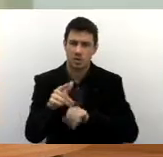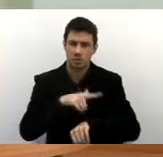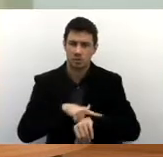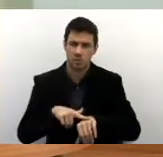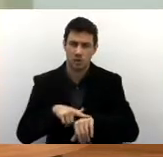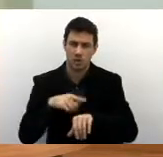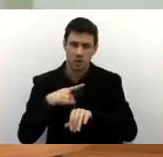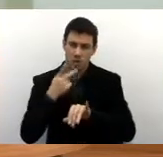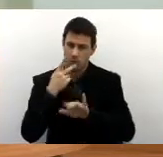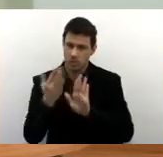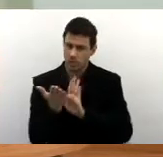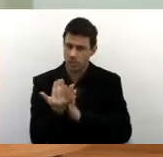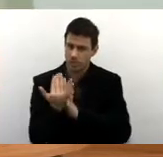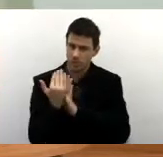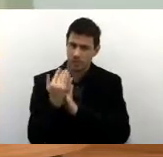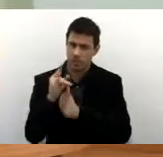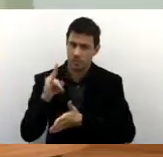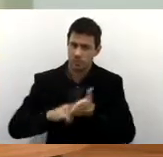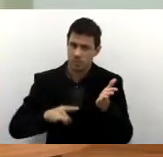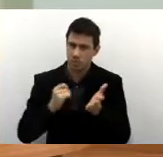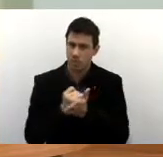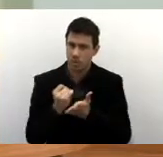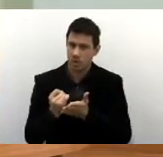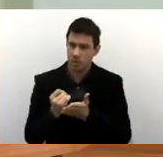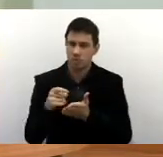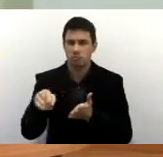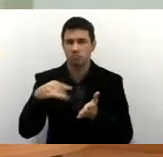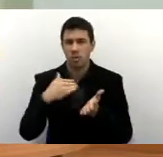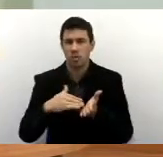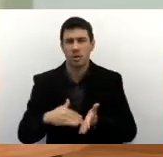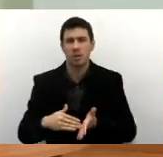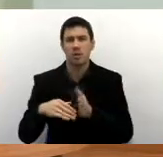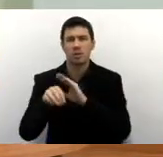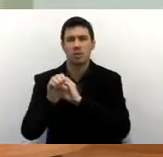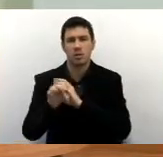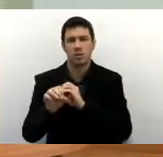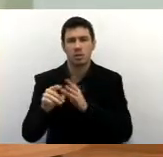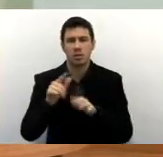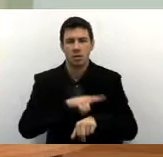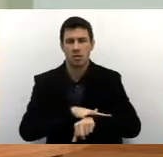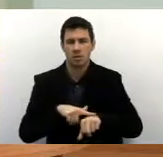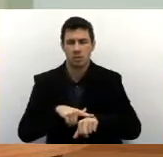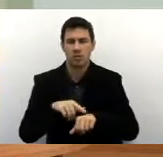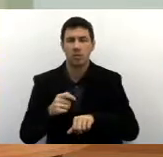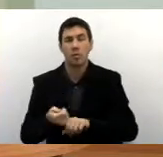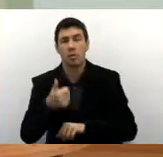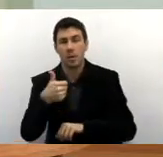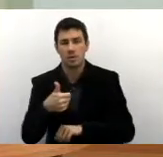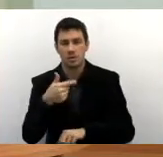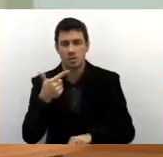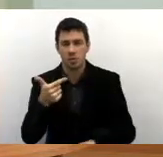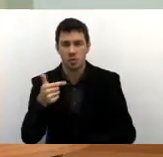esses contratos, e para minha surpresa, na Secretaria de Educação, um contrato de quase 12 milhões,